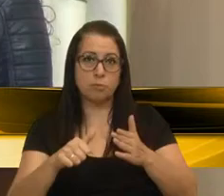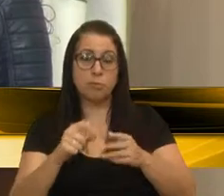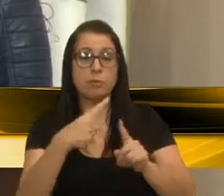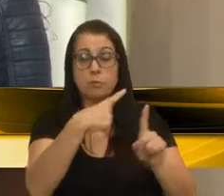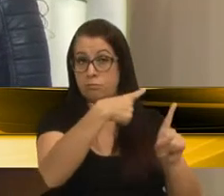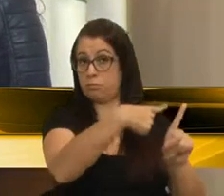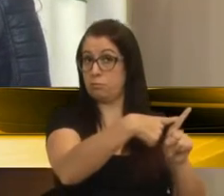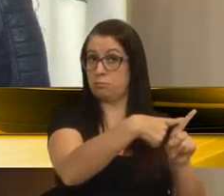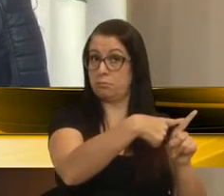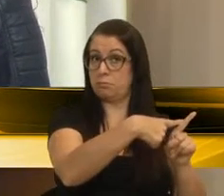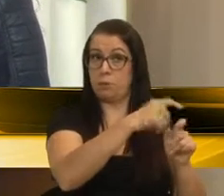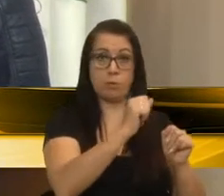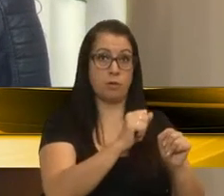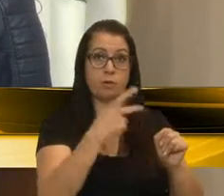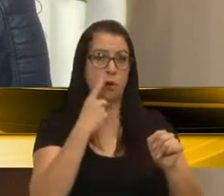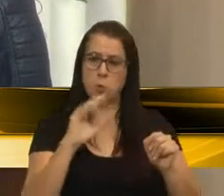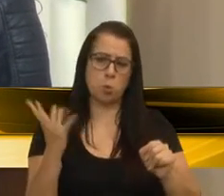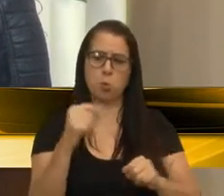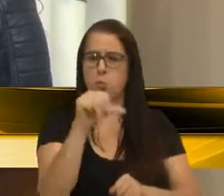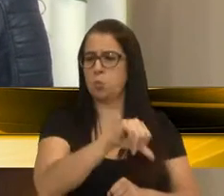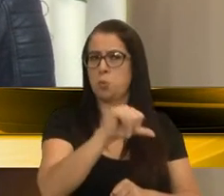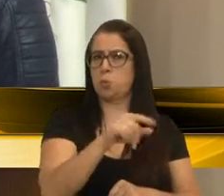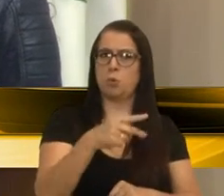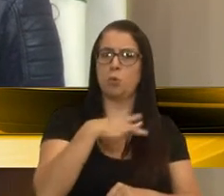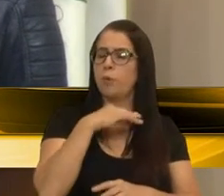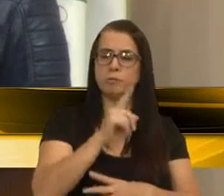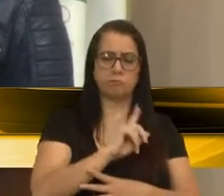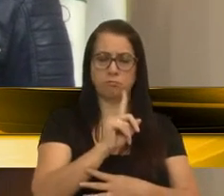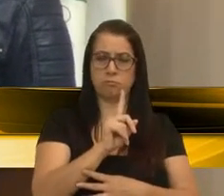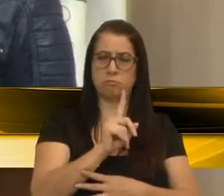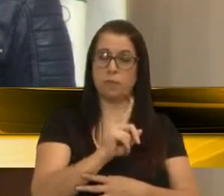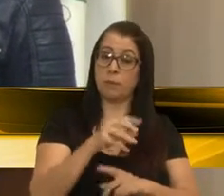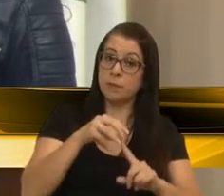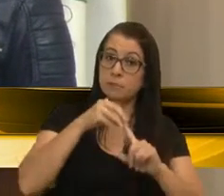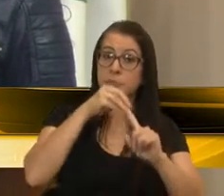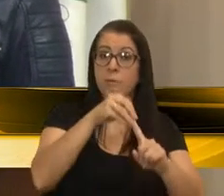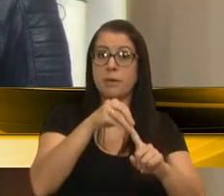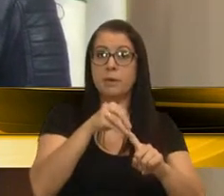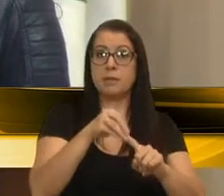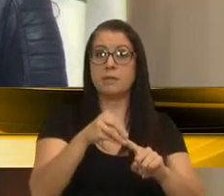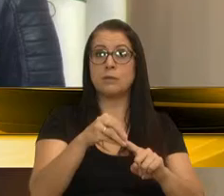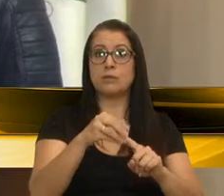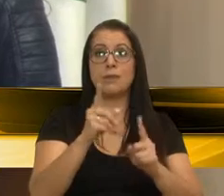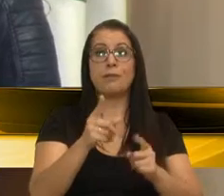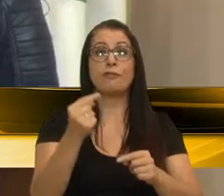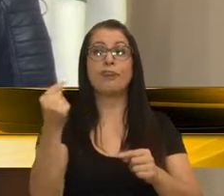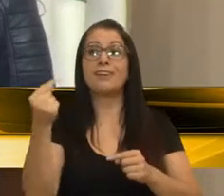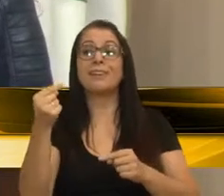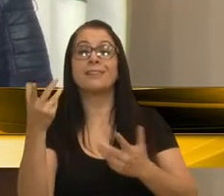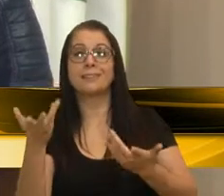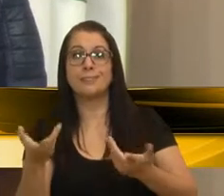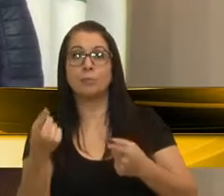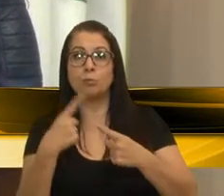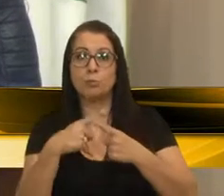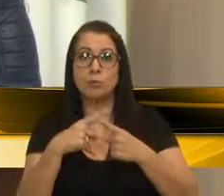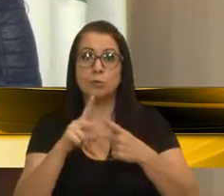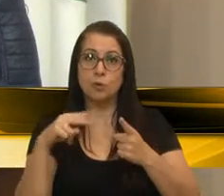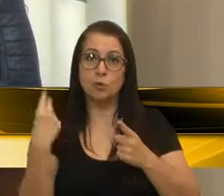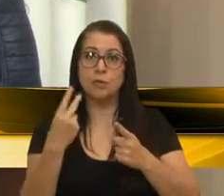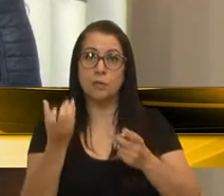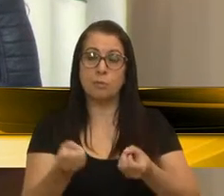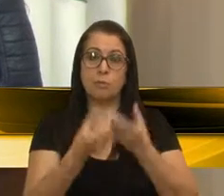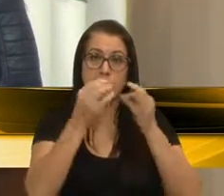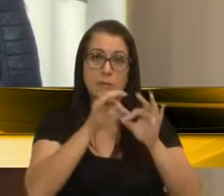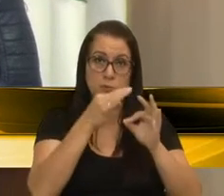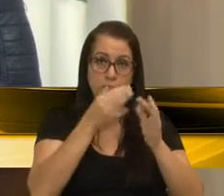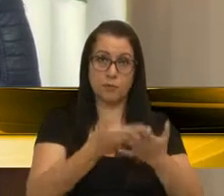positivo, não podemos dizer que tudo foi negativo, mas, principalmente, o que foi negativo. Por quê? Porque se nós teremos uma